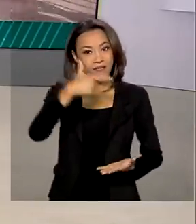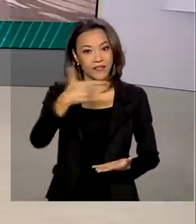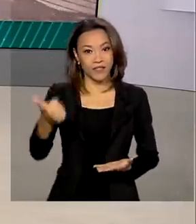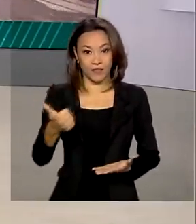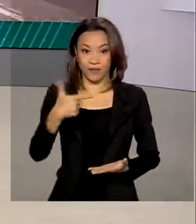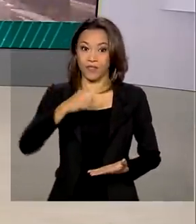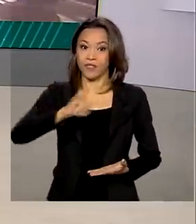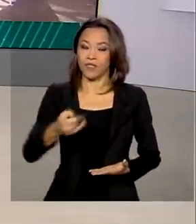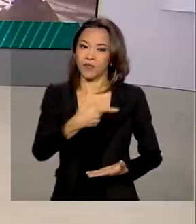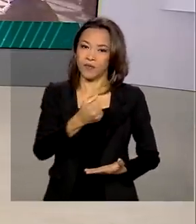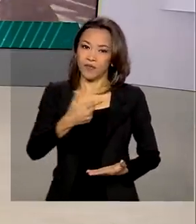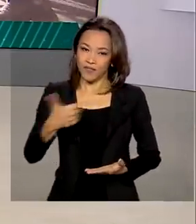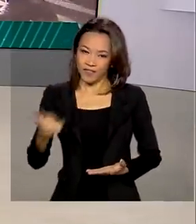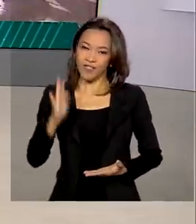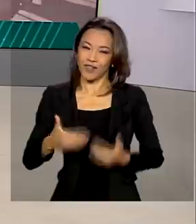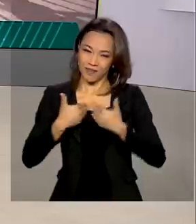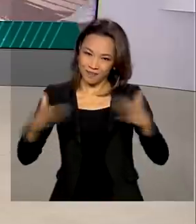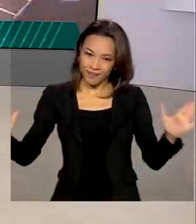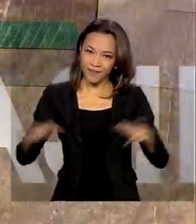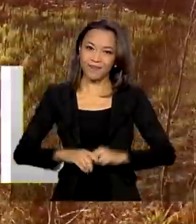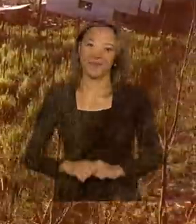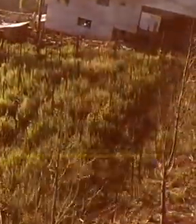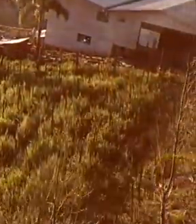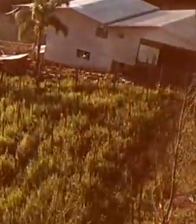2021, já estamos no ar.